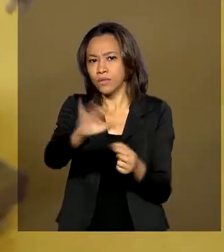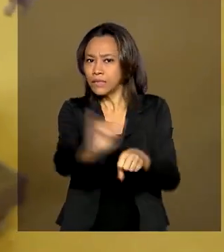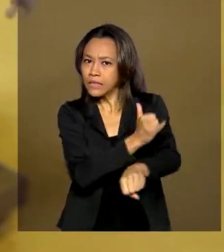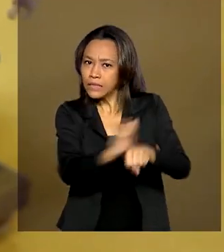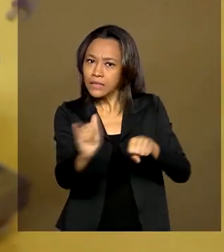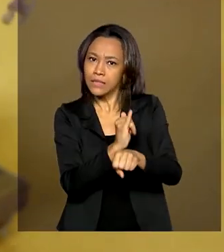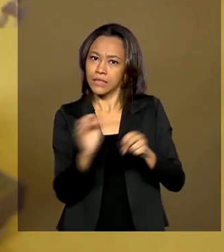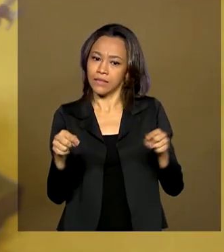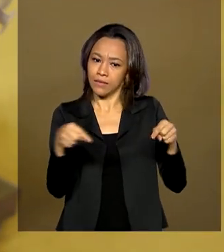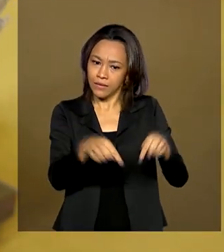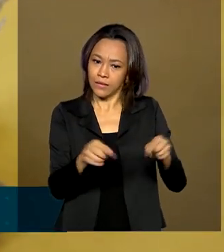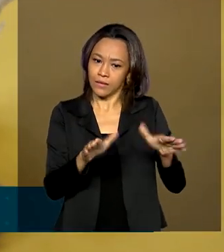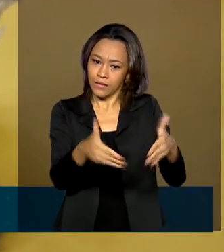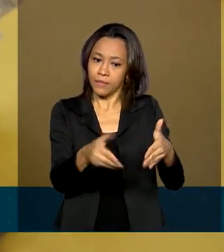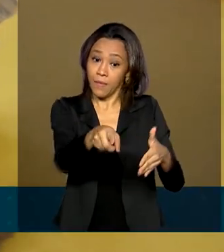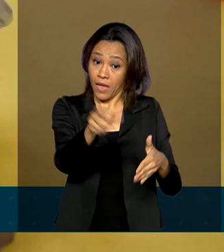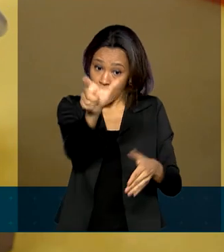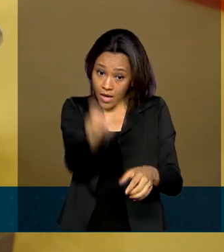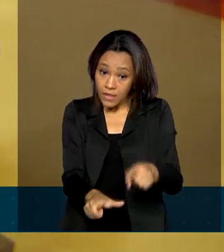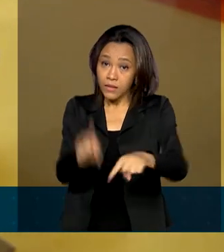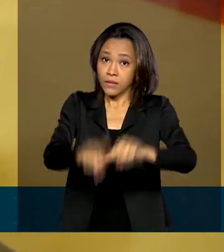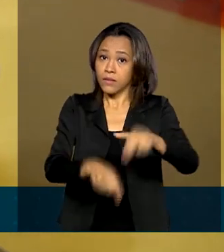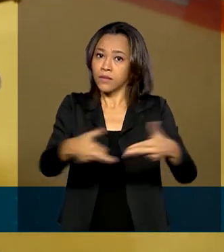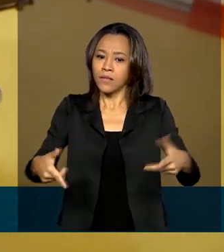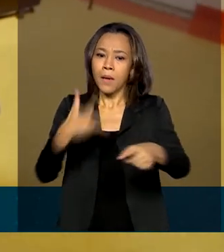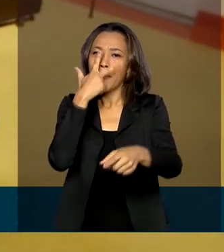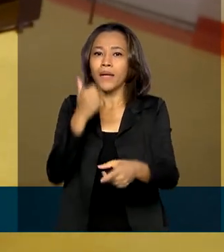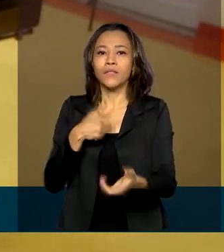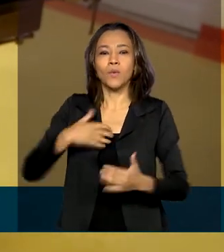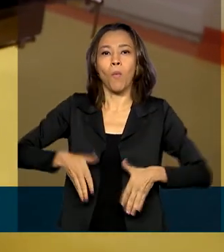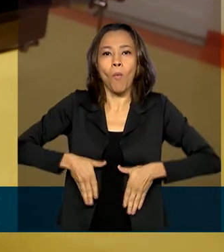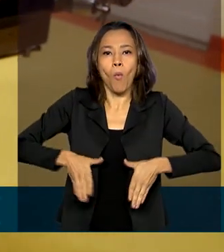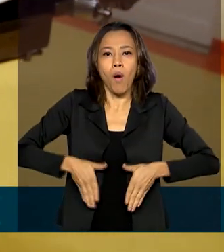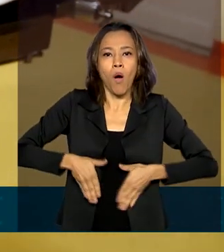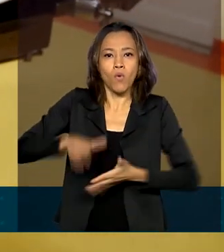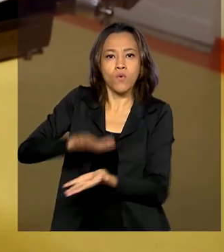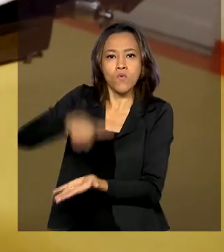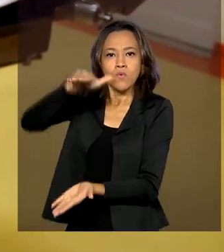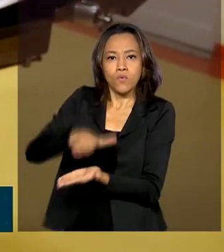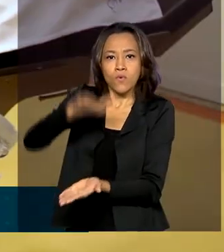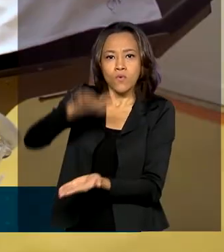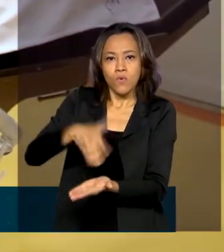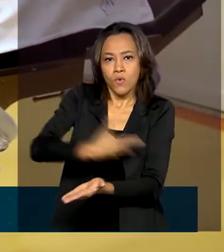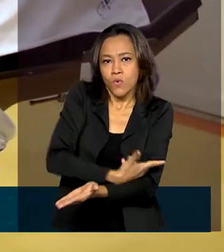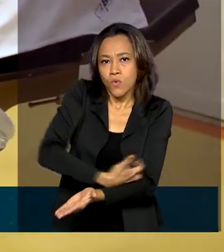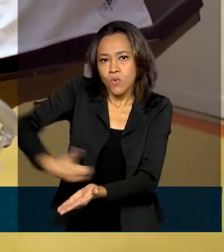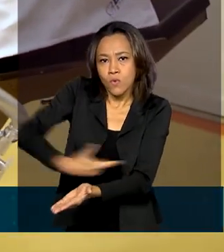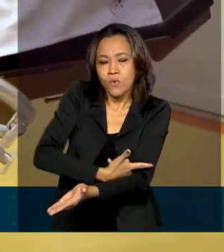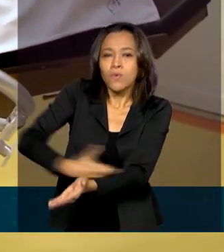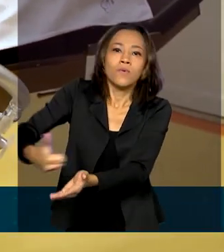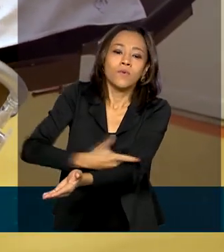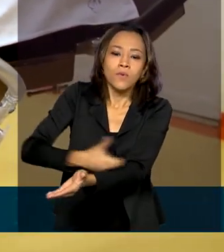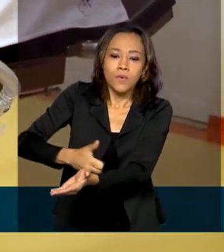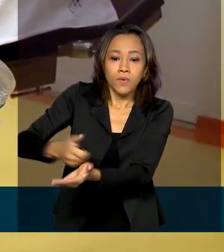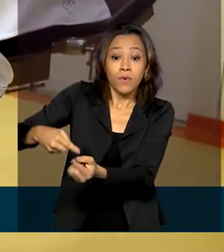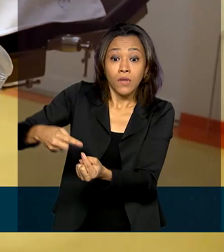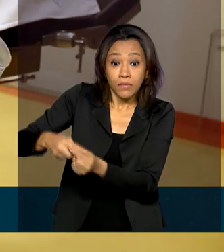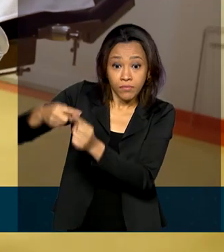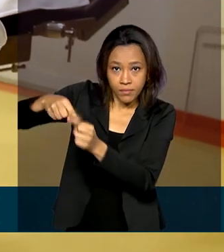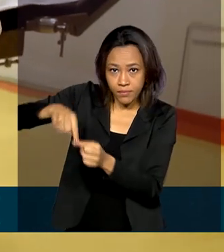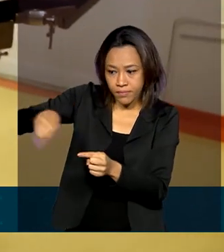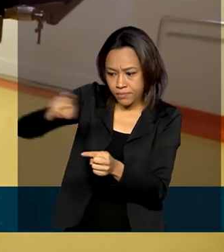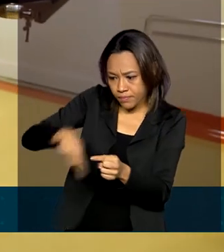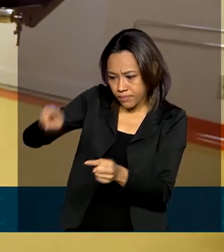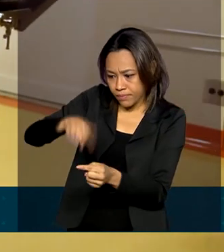O equipamento funciona como um pulmão extra que remove o sangue das veias, bombeia o líquido até um